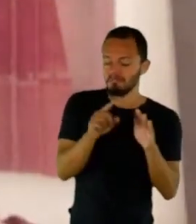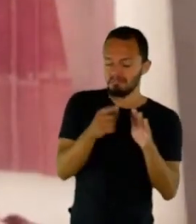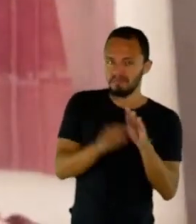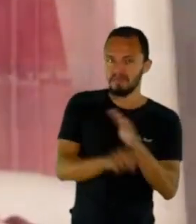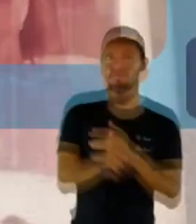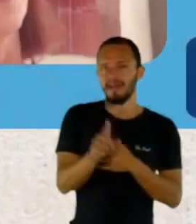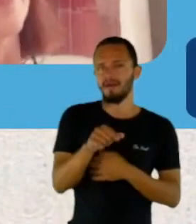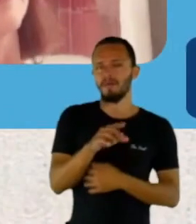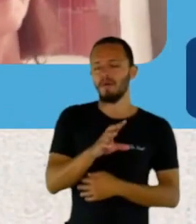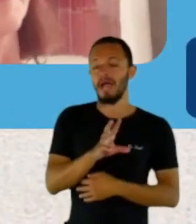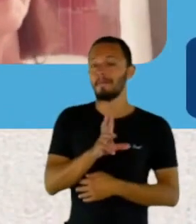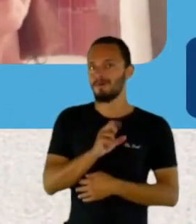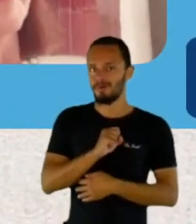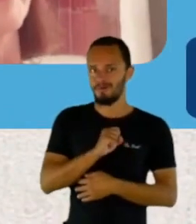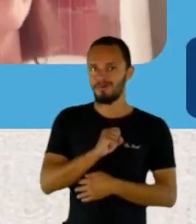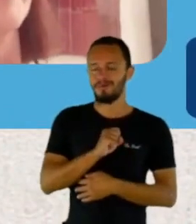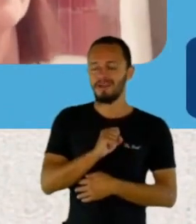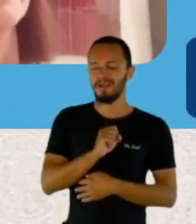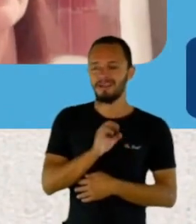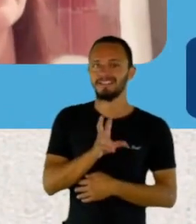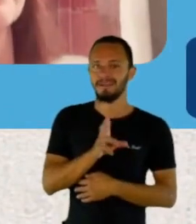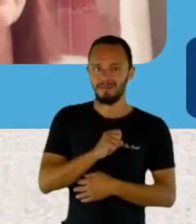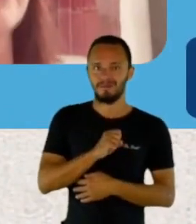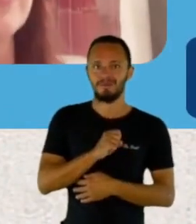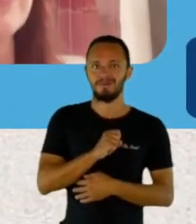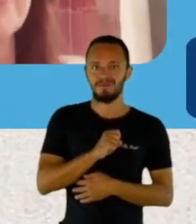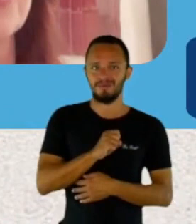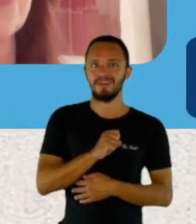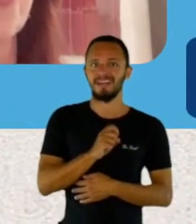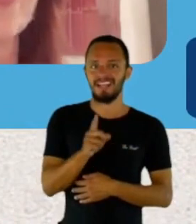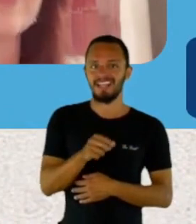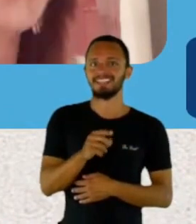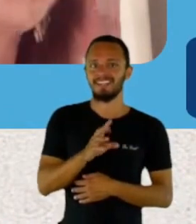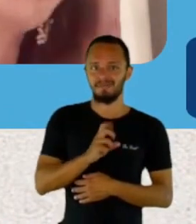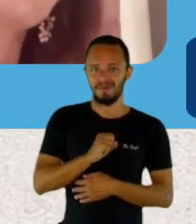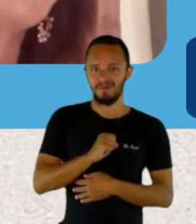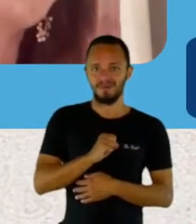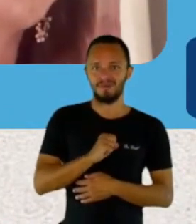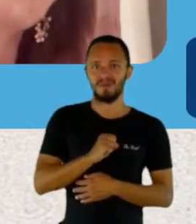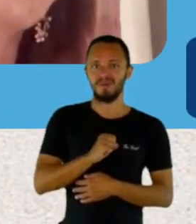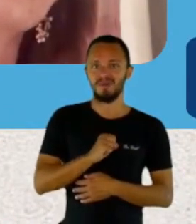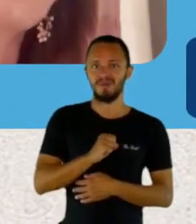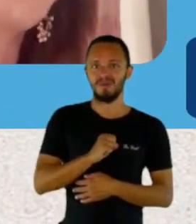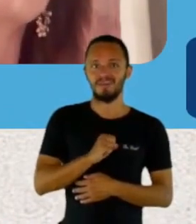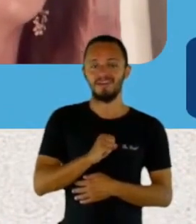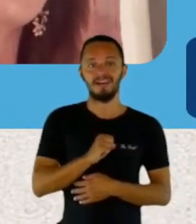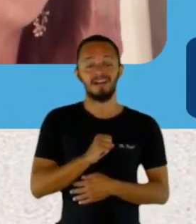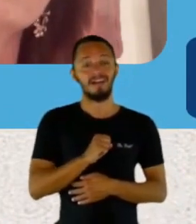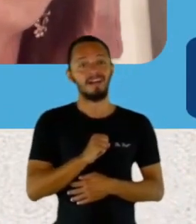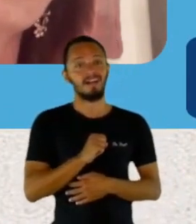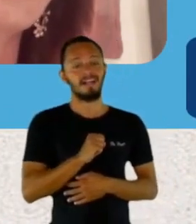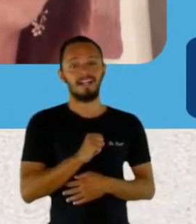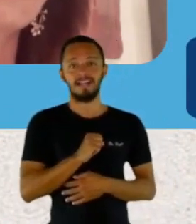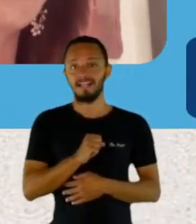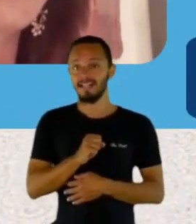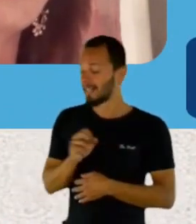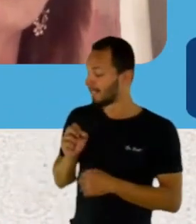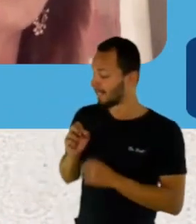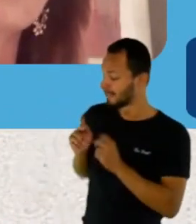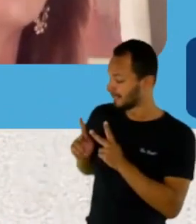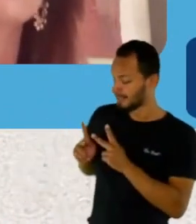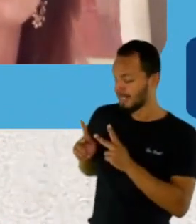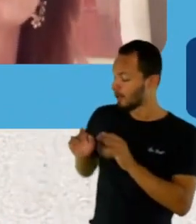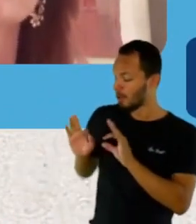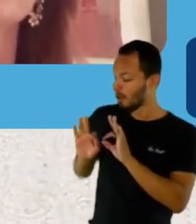romance, é um romance. E o outro é... exatamente um romance. as outras histórias de